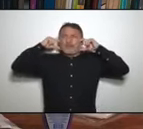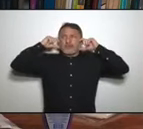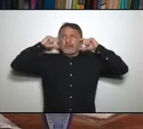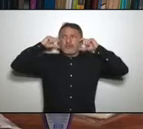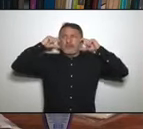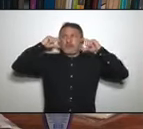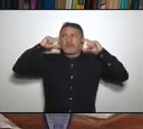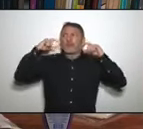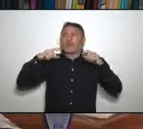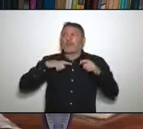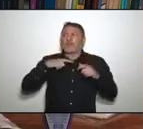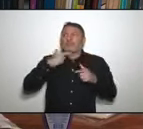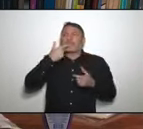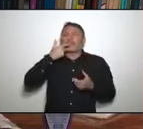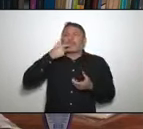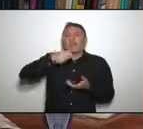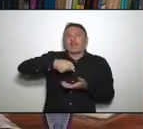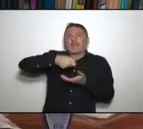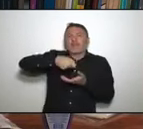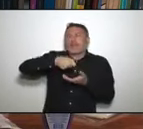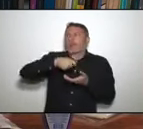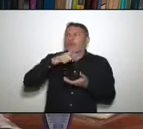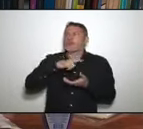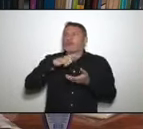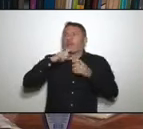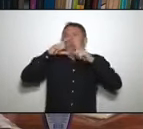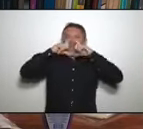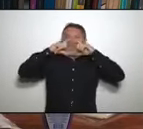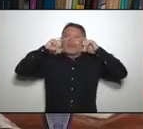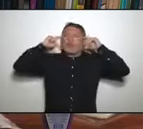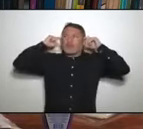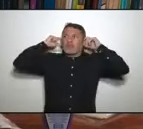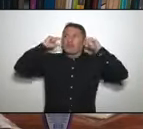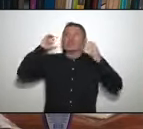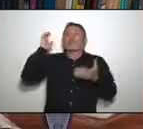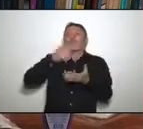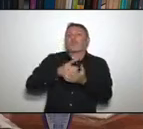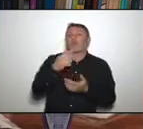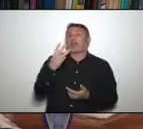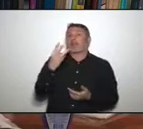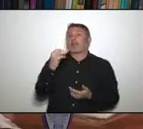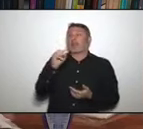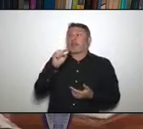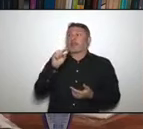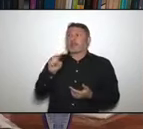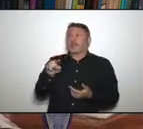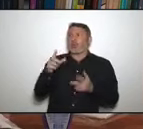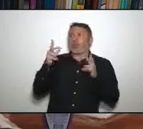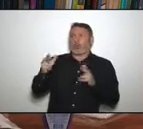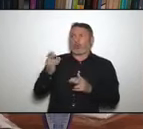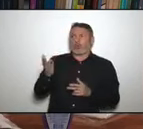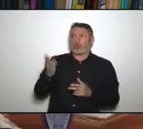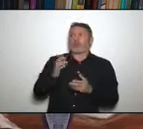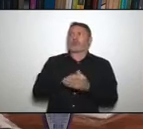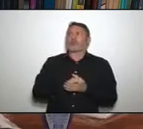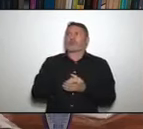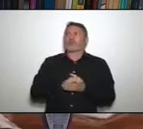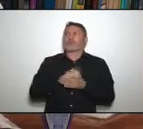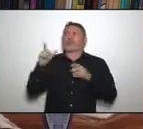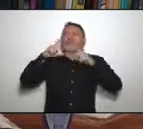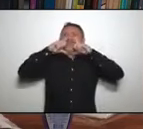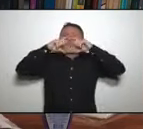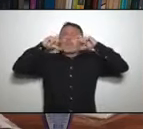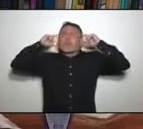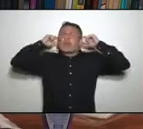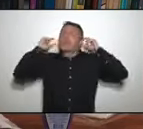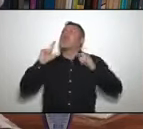duas máscaras então compramos 30 mil máscaras como esta essas máscaras a partir de